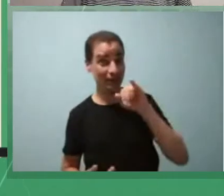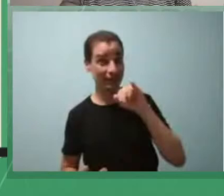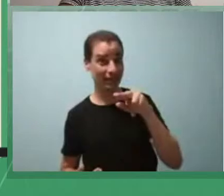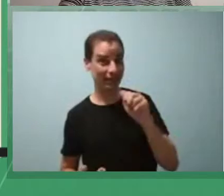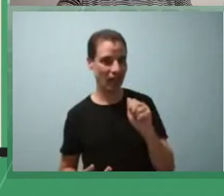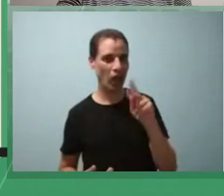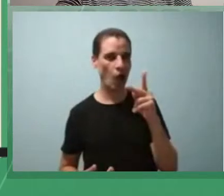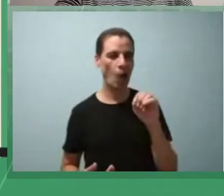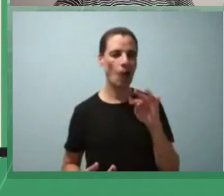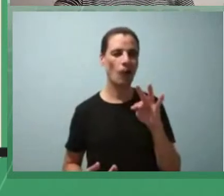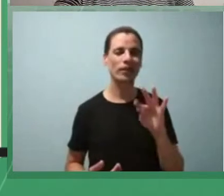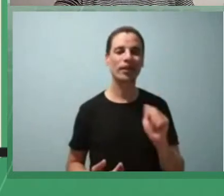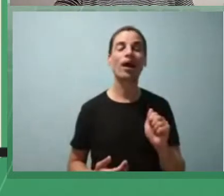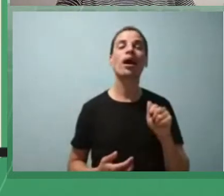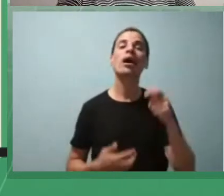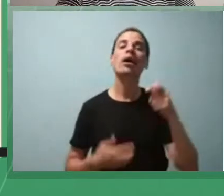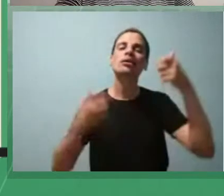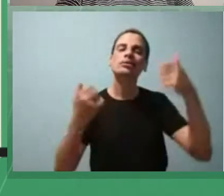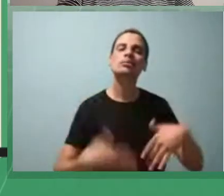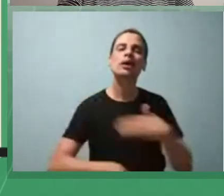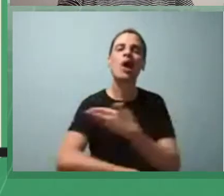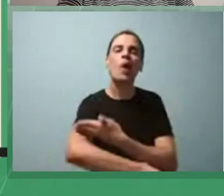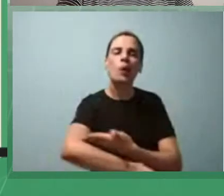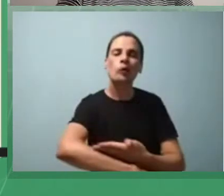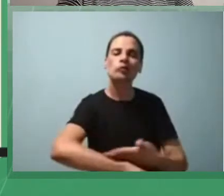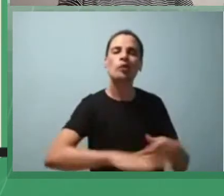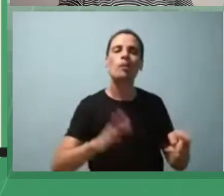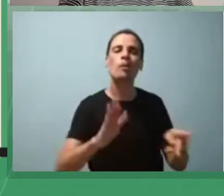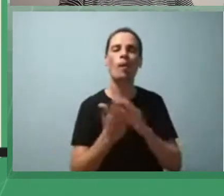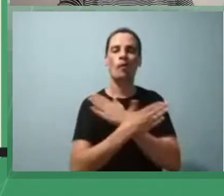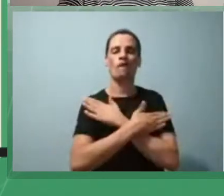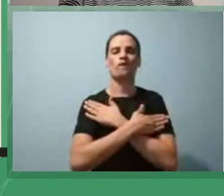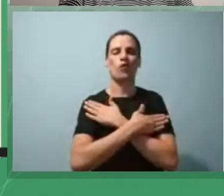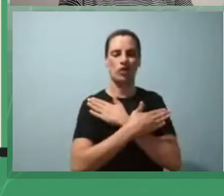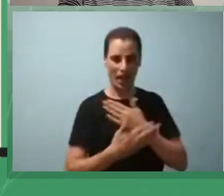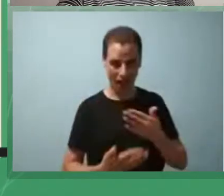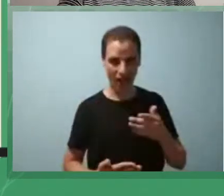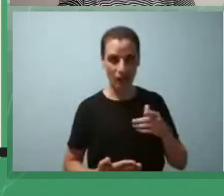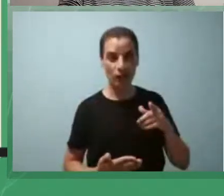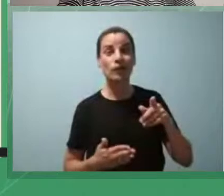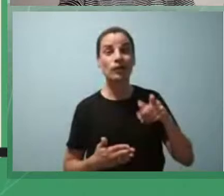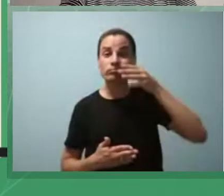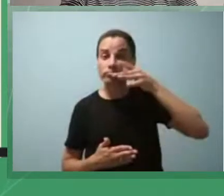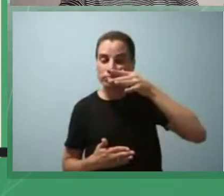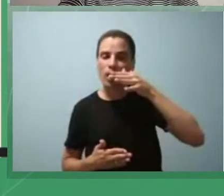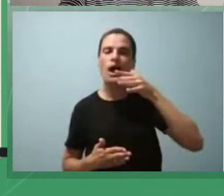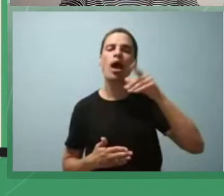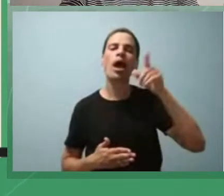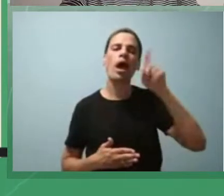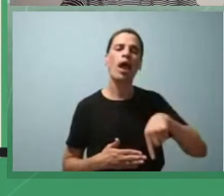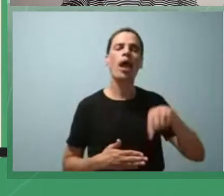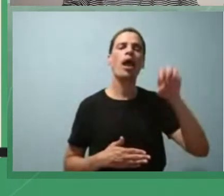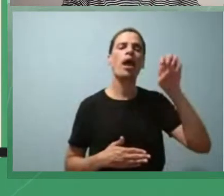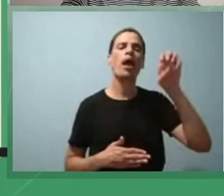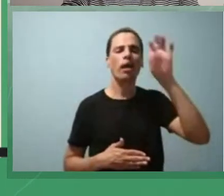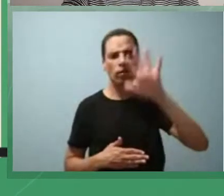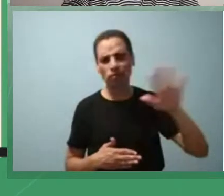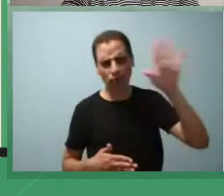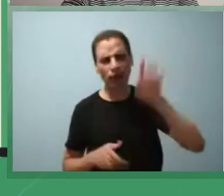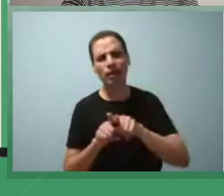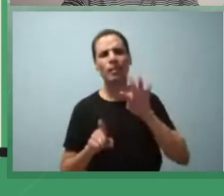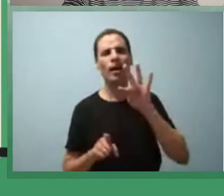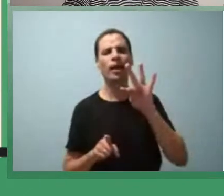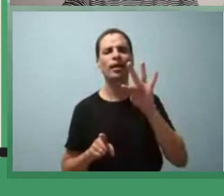funerários da Rússia da Inglaterra de Portugal da Tailândia inclusive ela vai falar da